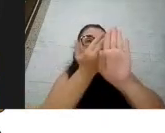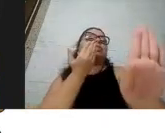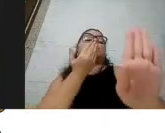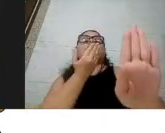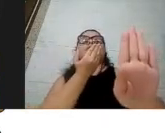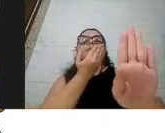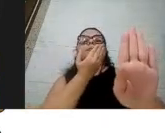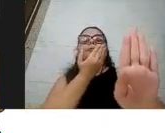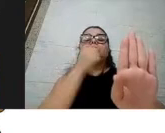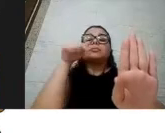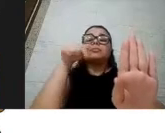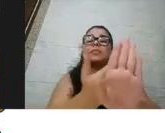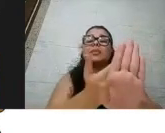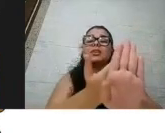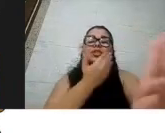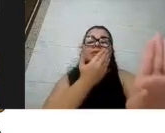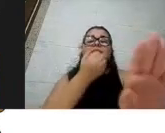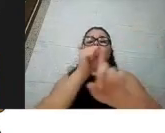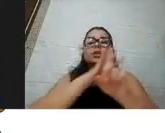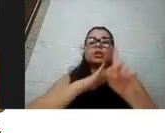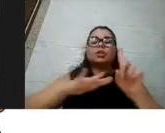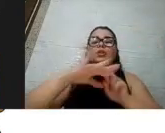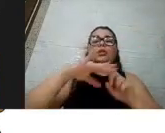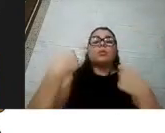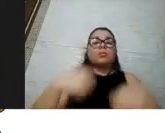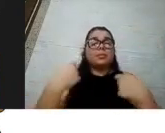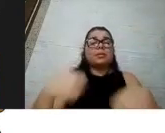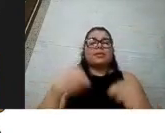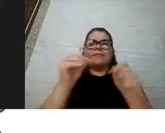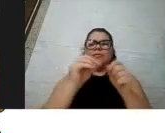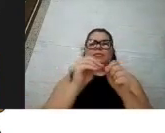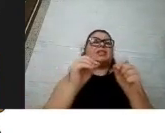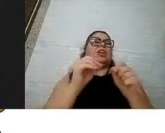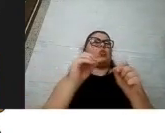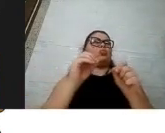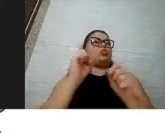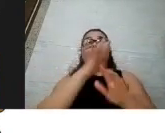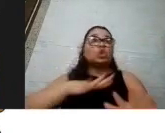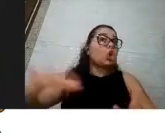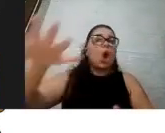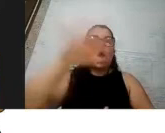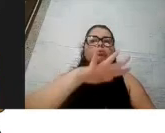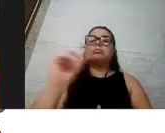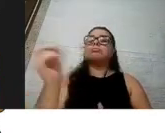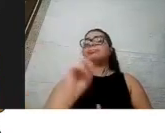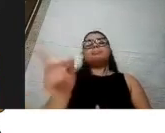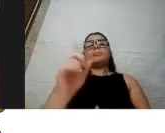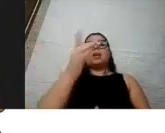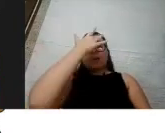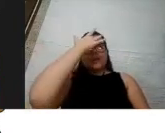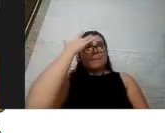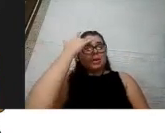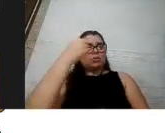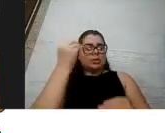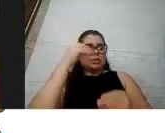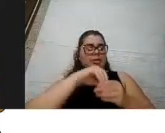esse distanciamento social a gente tem que praticar com todo mundo? Não. Com as pessoas que a gente convive não precisa. Então,